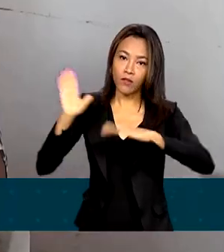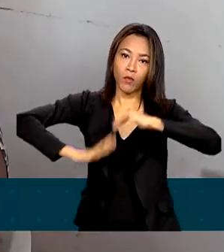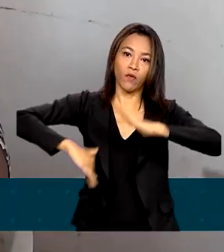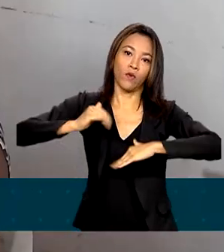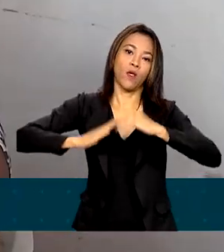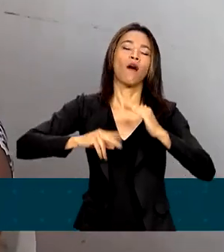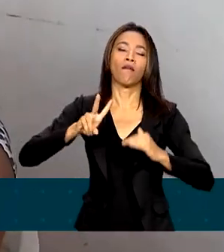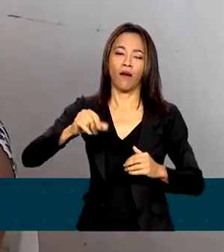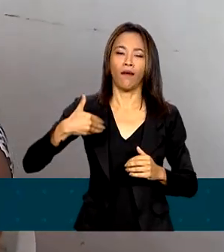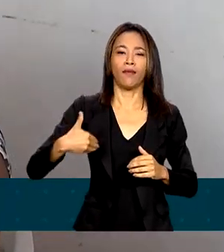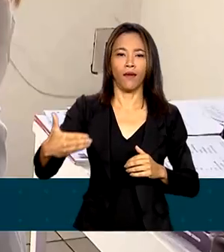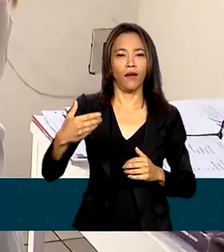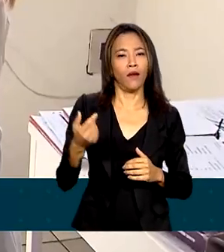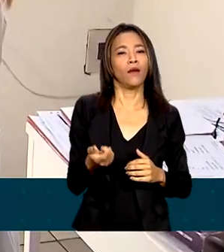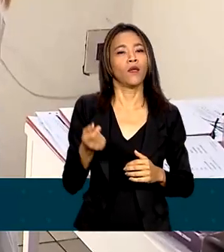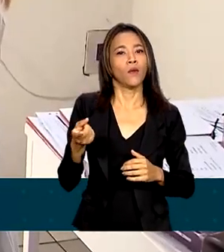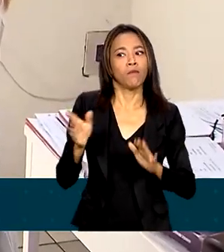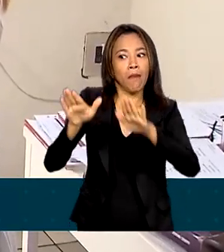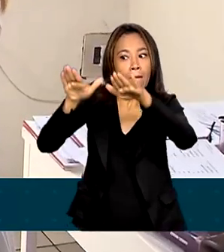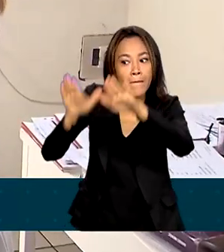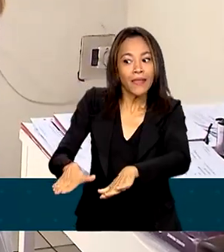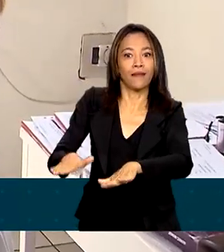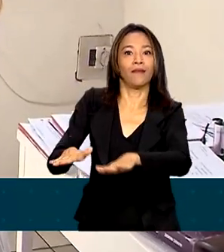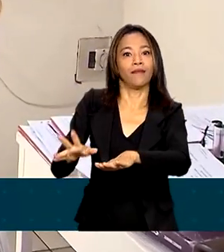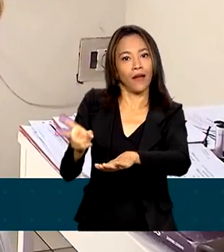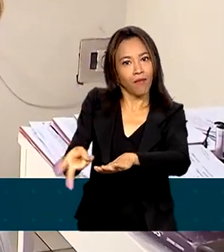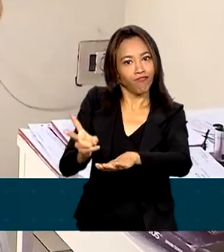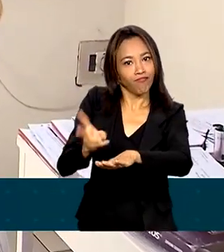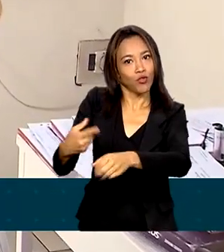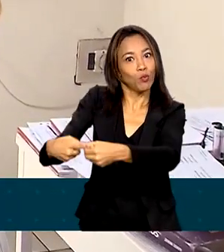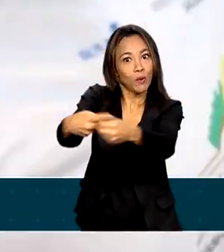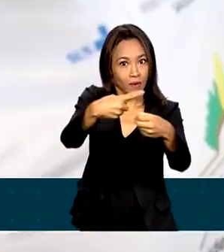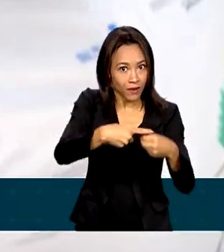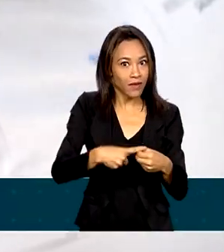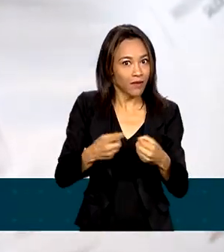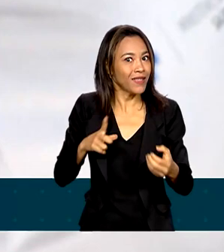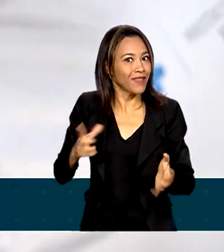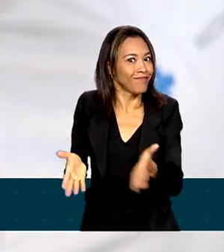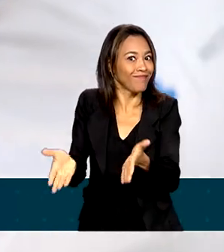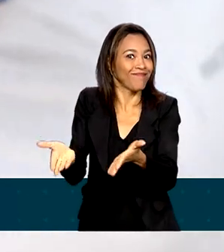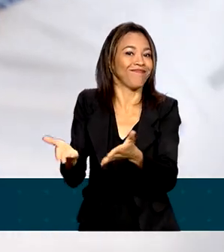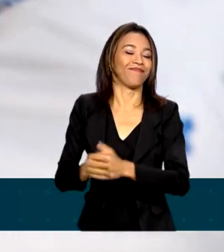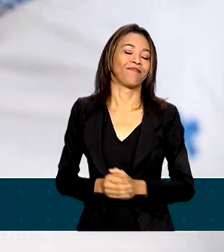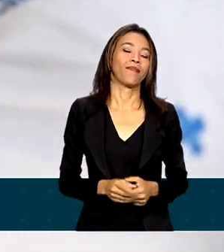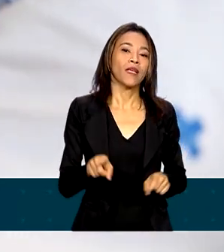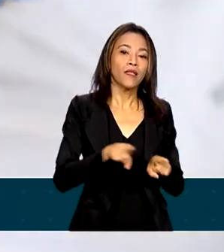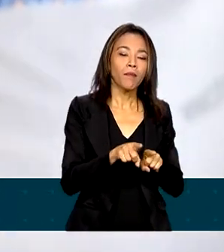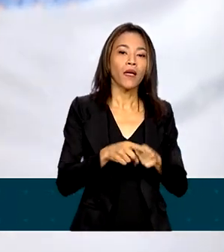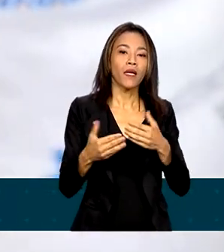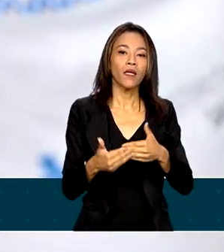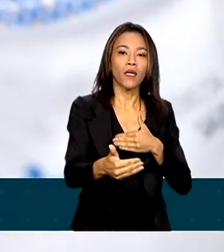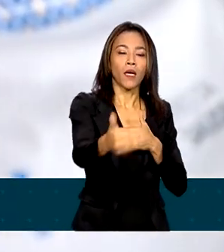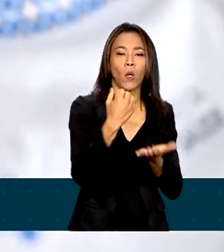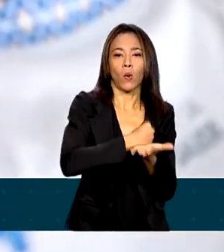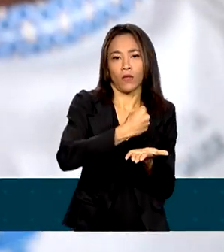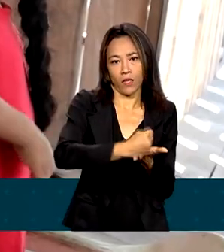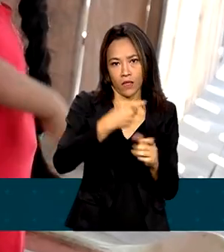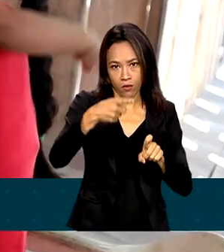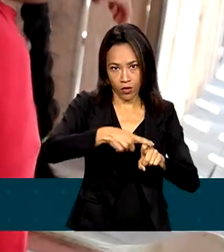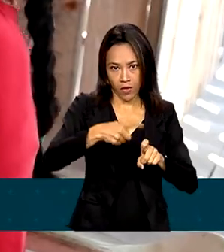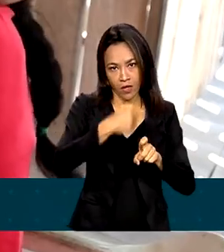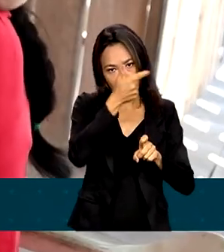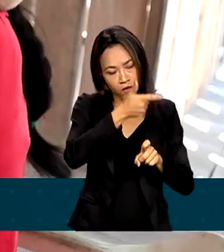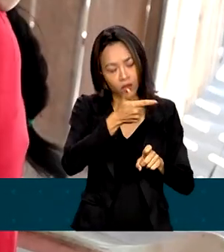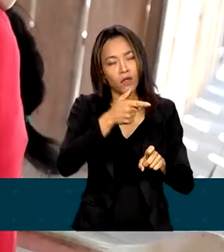incentivos para ficar nos municípios. Além disso, o programa terá como prioridade a contratação de médicos e outros